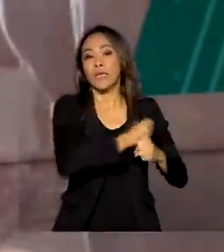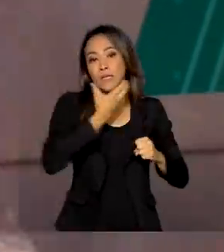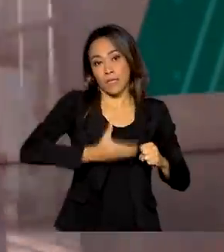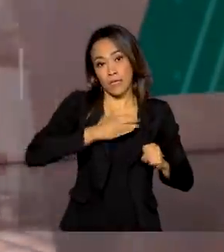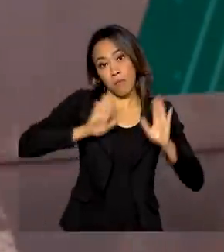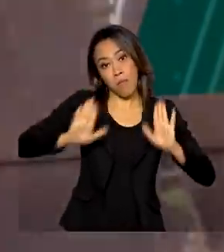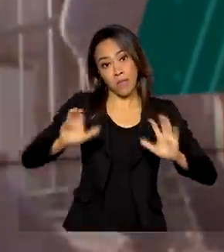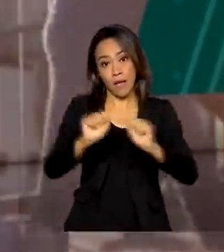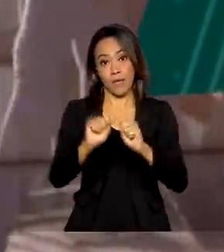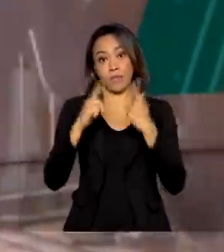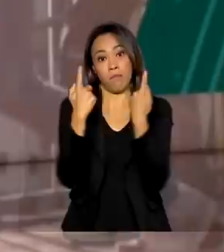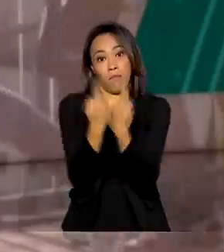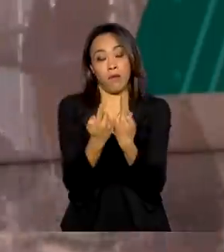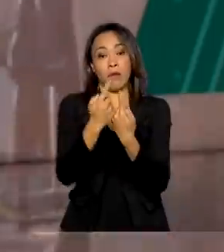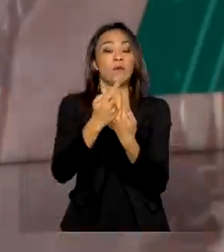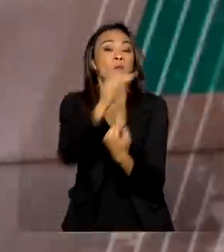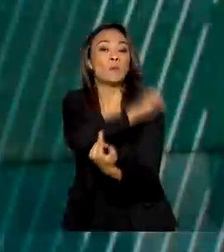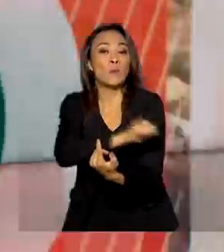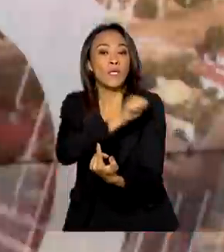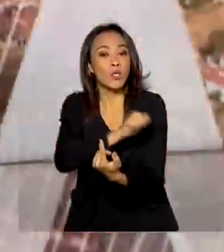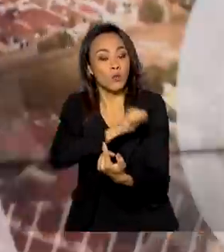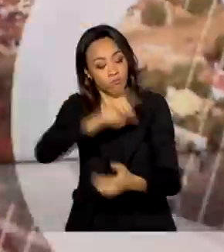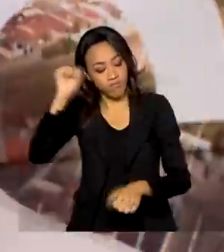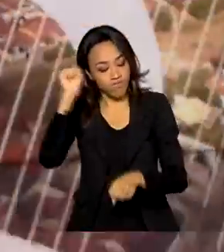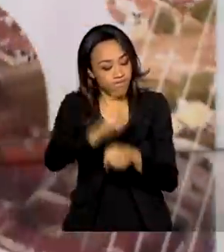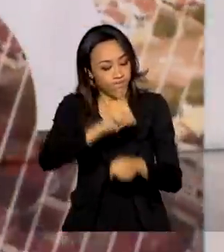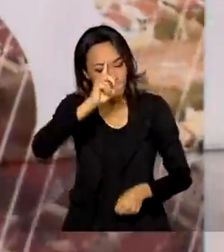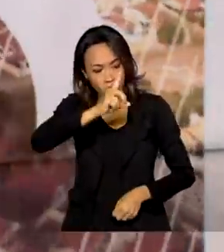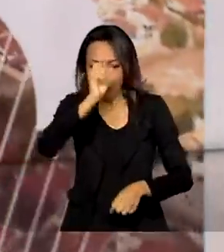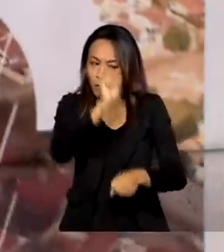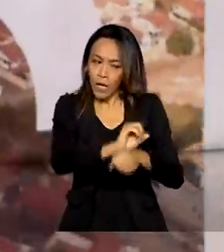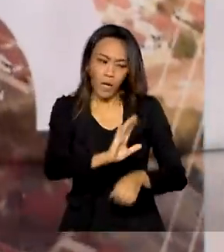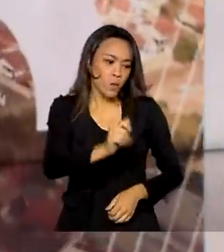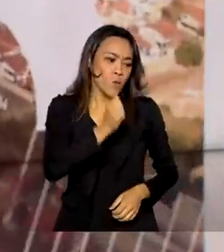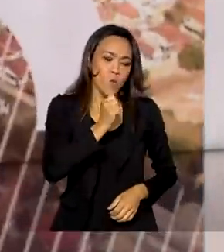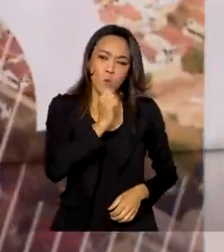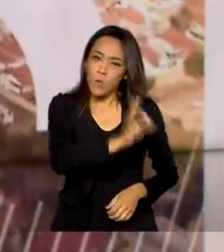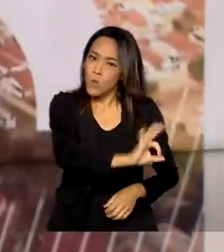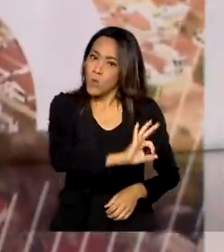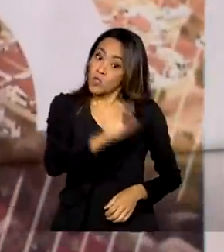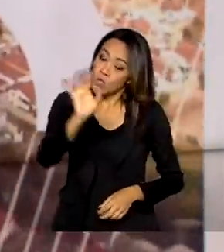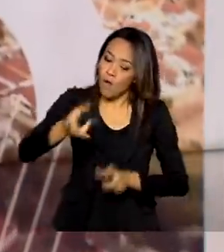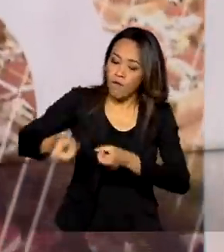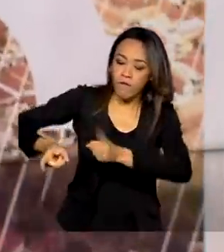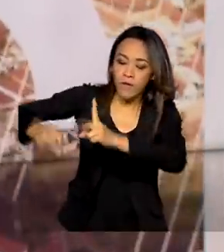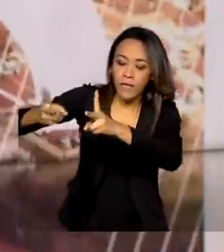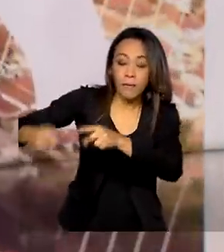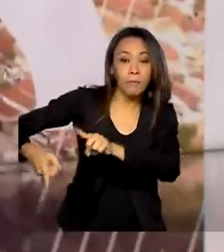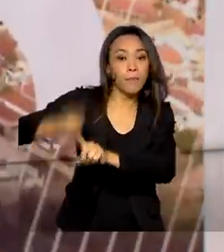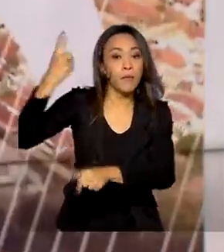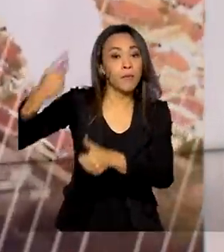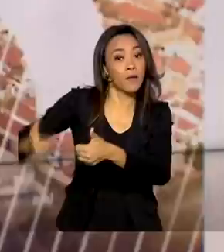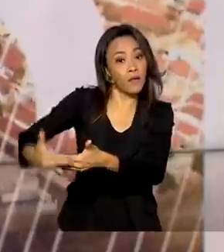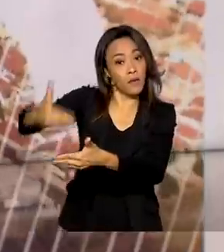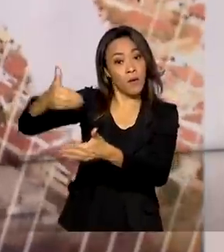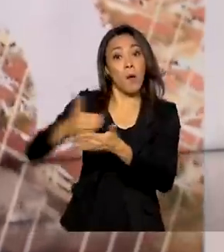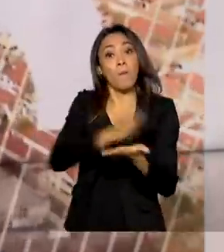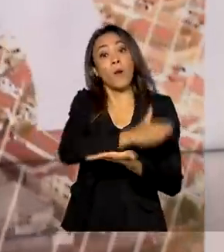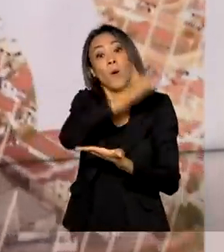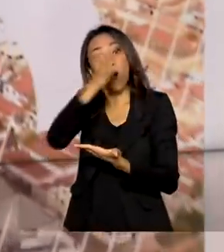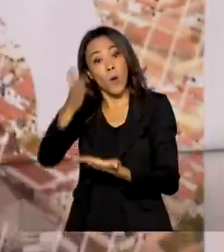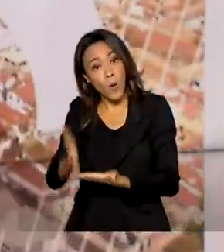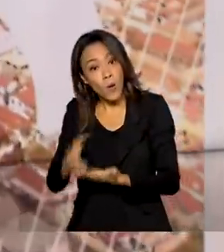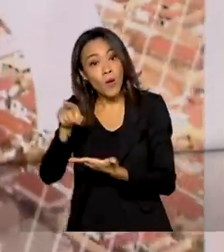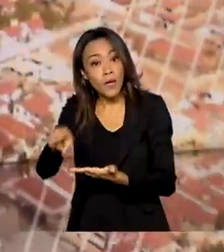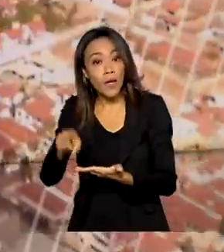Legislativa do Rio tentou suspender o leilão, alegando que a venda só poderia ser feita após a prorrogação do regime de recuperação